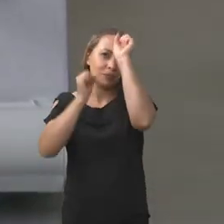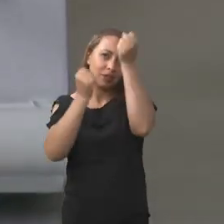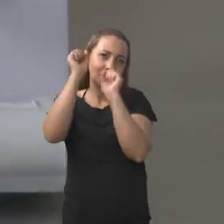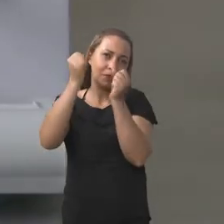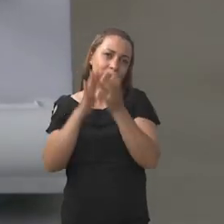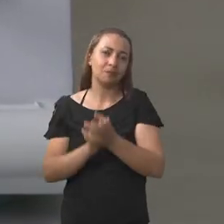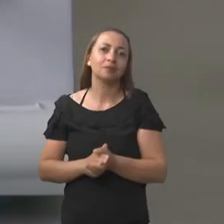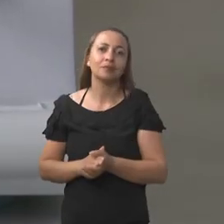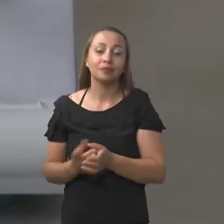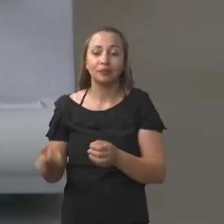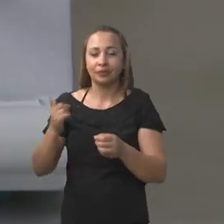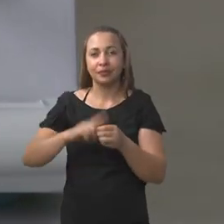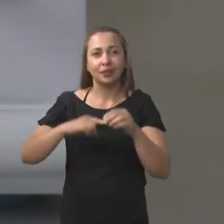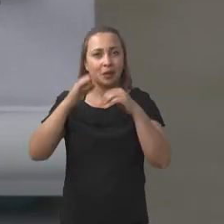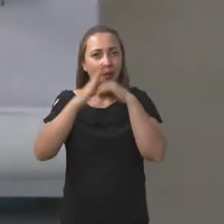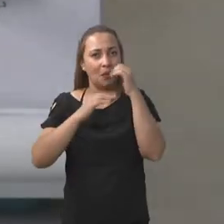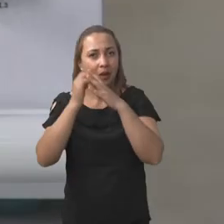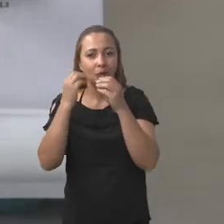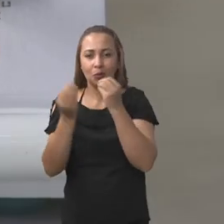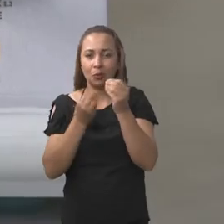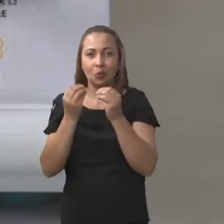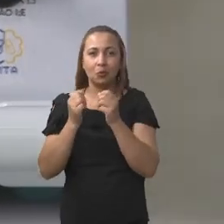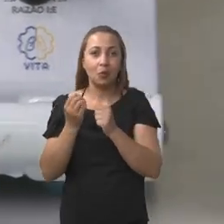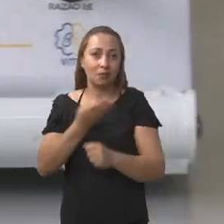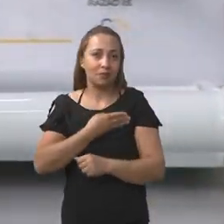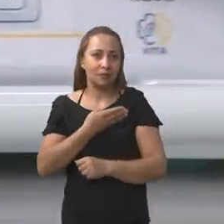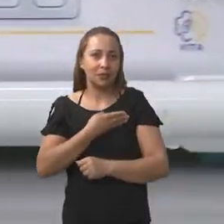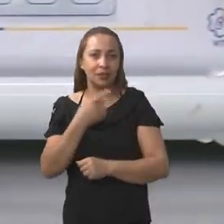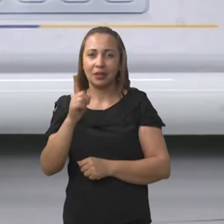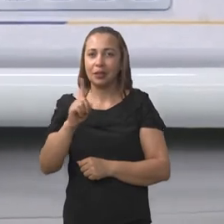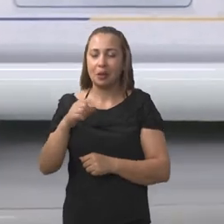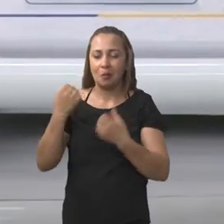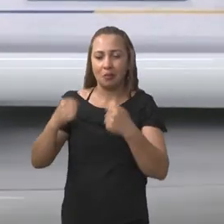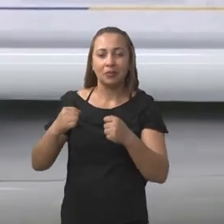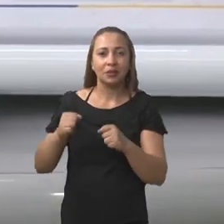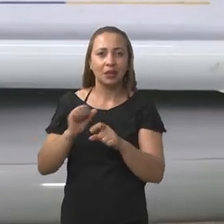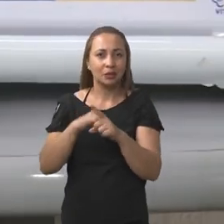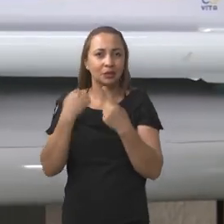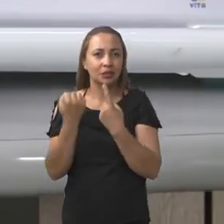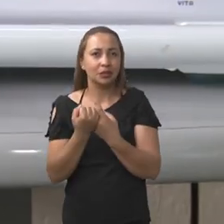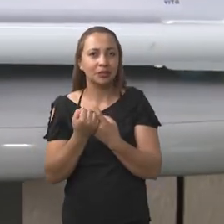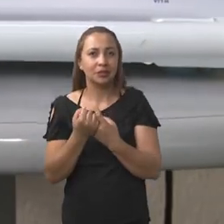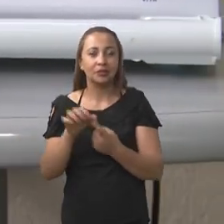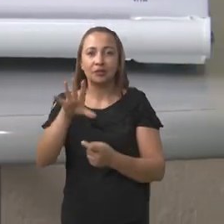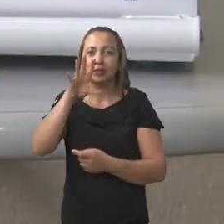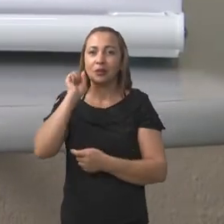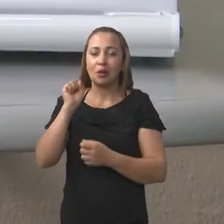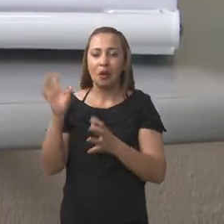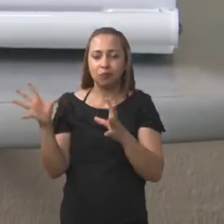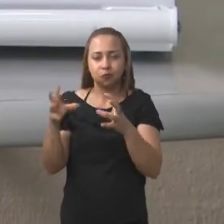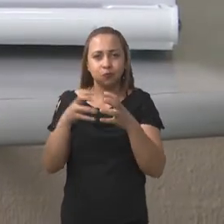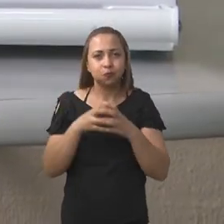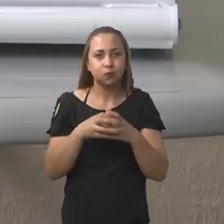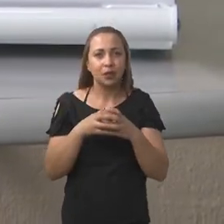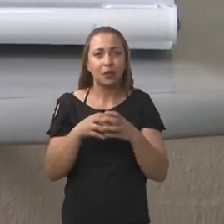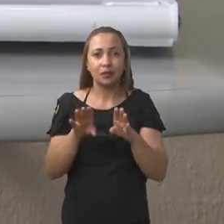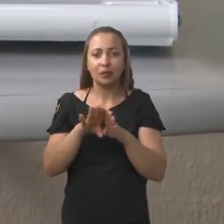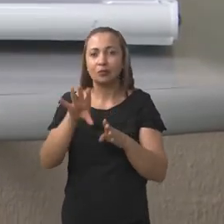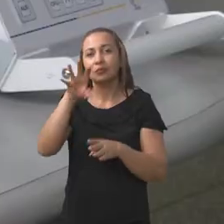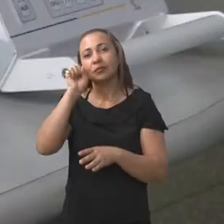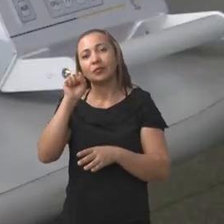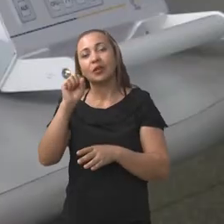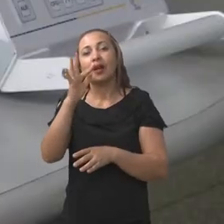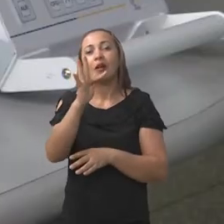O aparelho traz a praticidade como aliada. Por não precisar da associação do ar comprimido ao oxigênio,